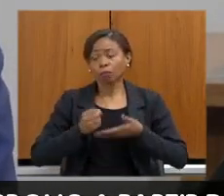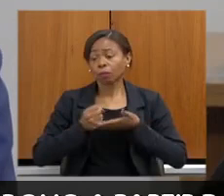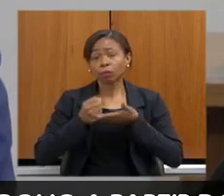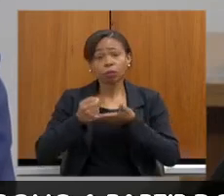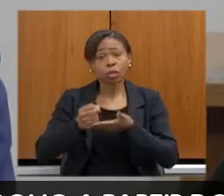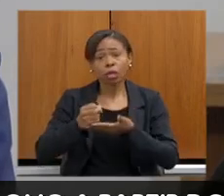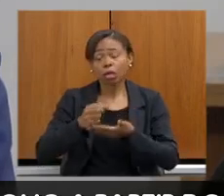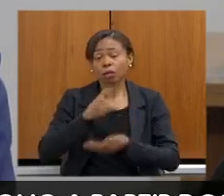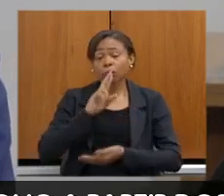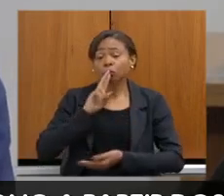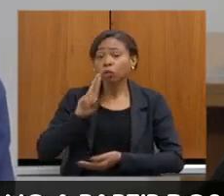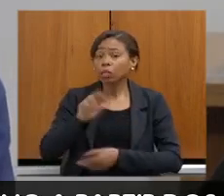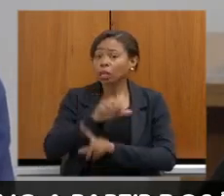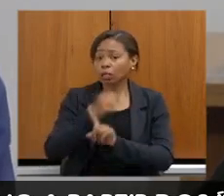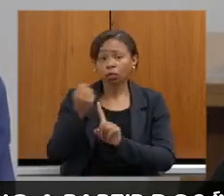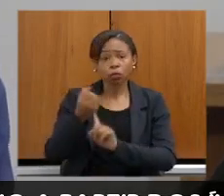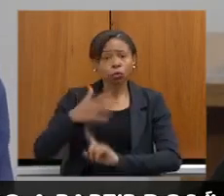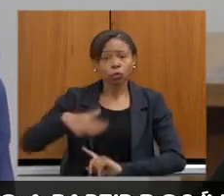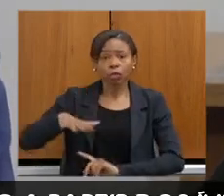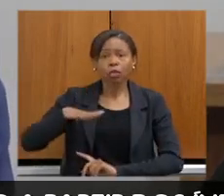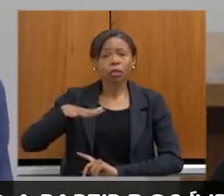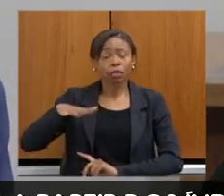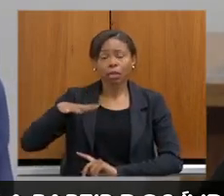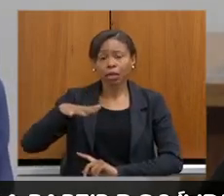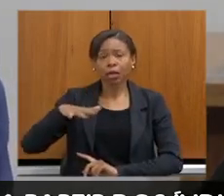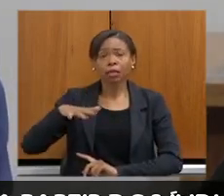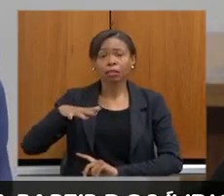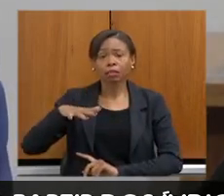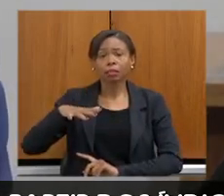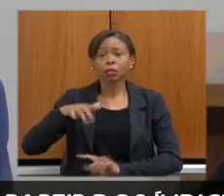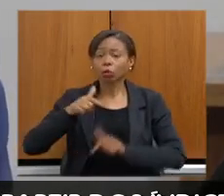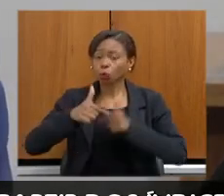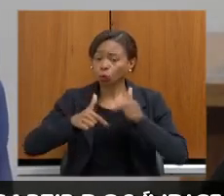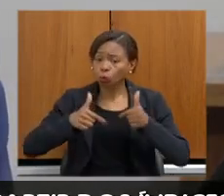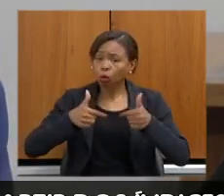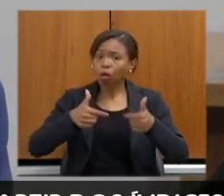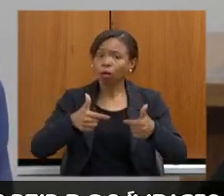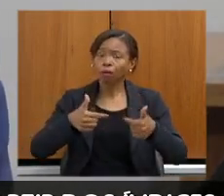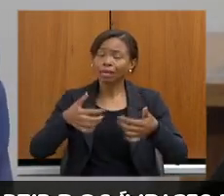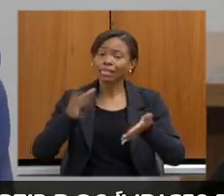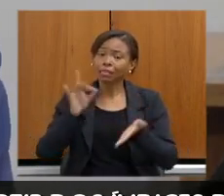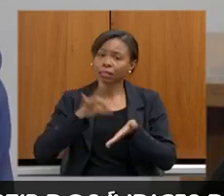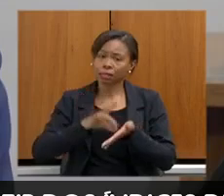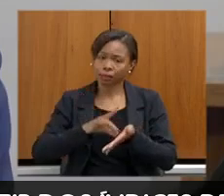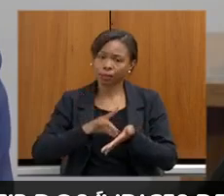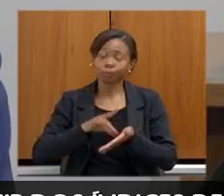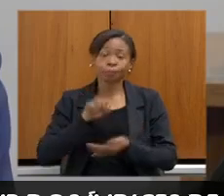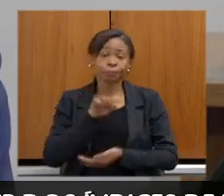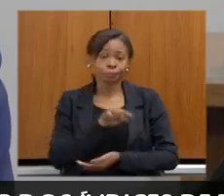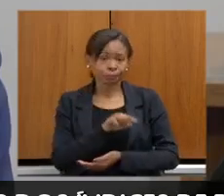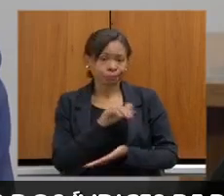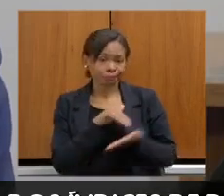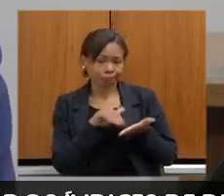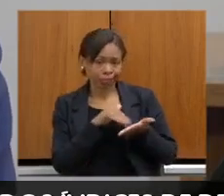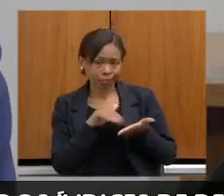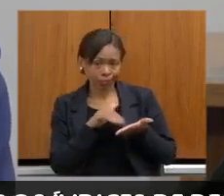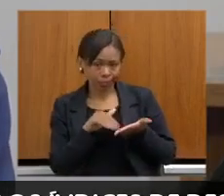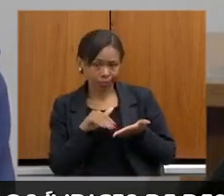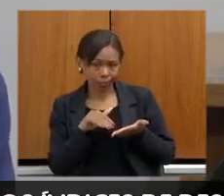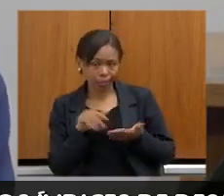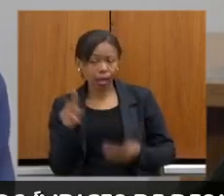a resposta almejada da Secretaria de Meio Ambiente. Volto a dizer, a Secretaria só é lembrada